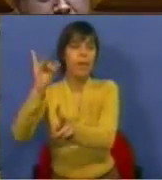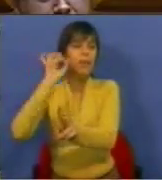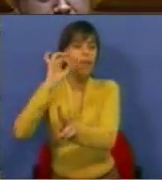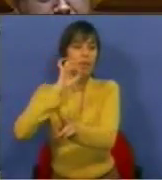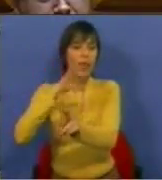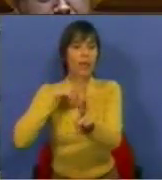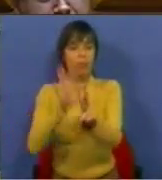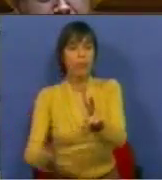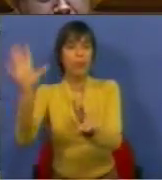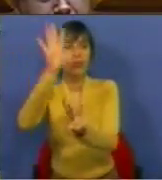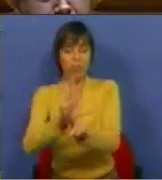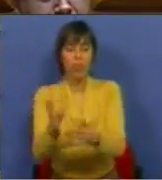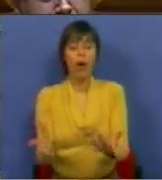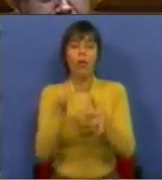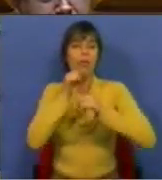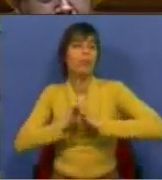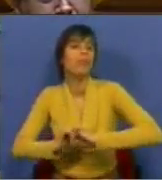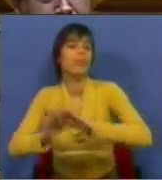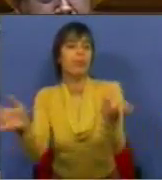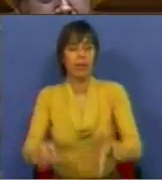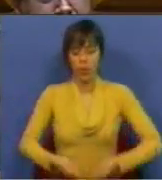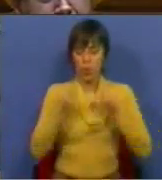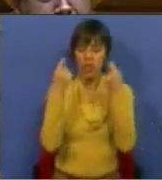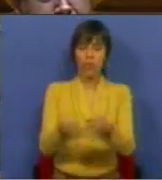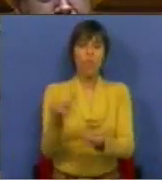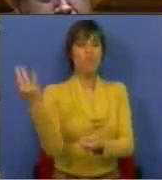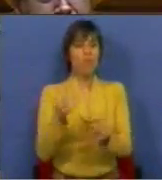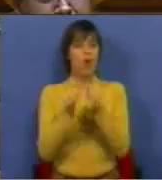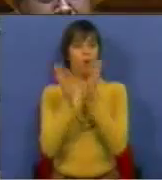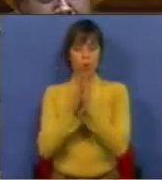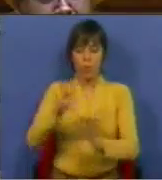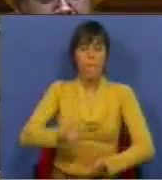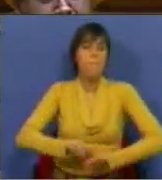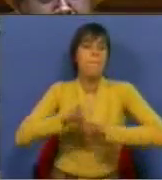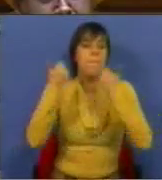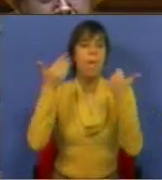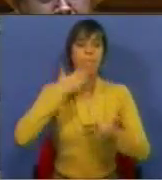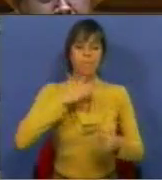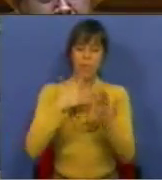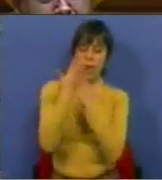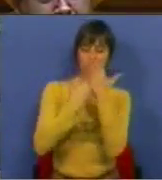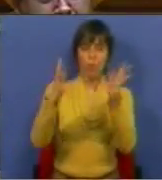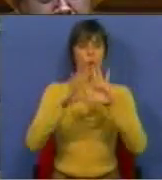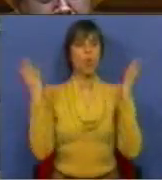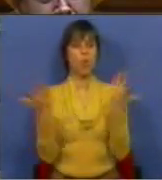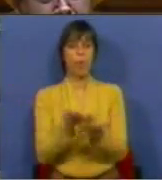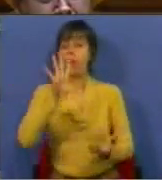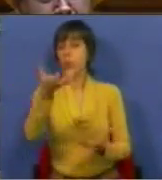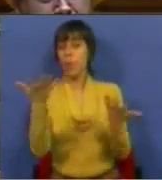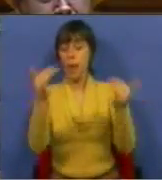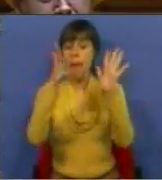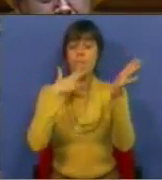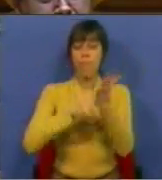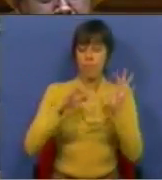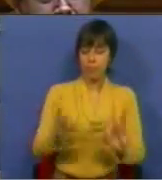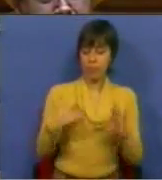-valia pelo país. Conseguimos difundir o investimento por todo o país, melhorando com isso a economia global do país. Mas